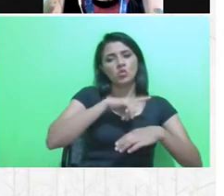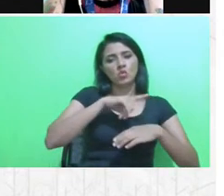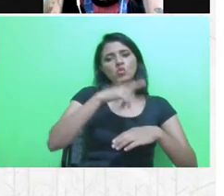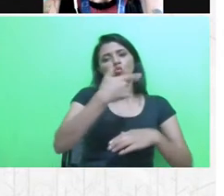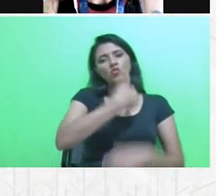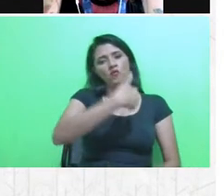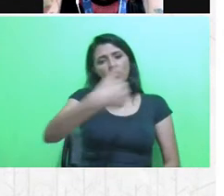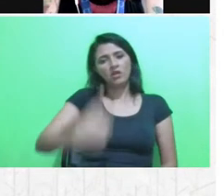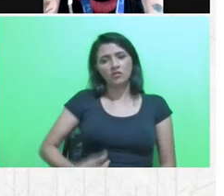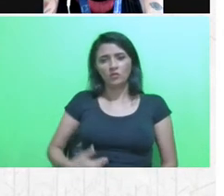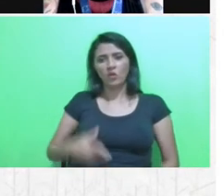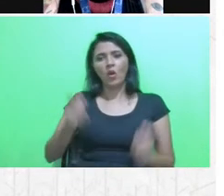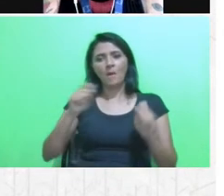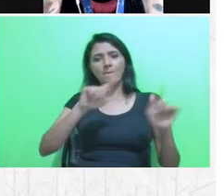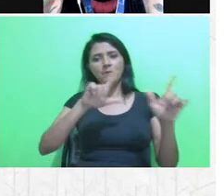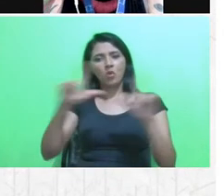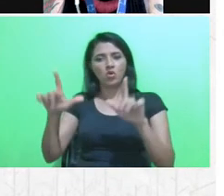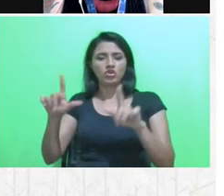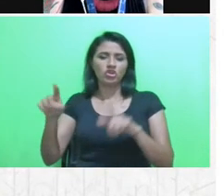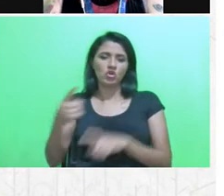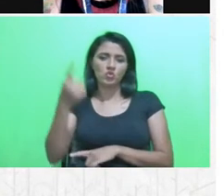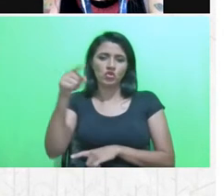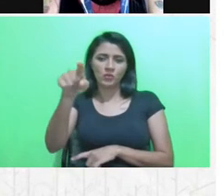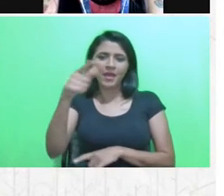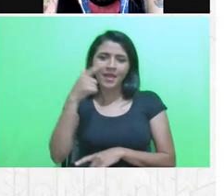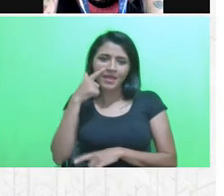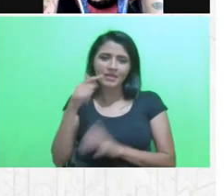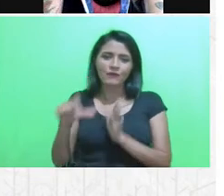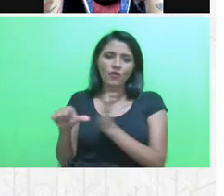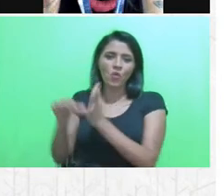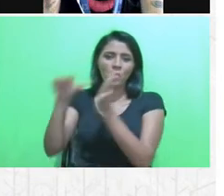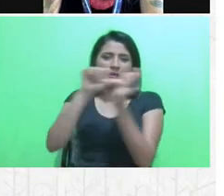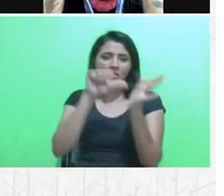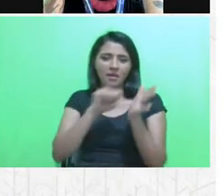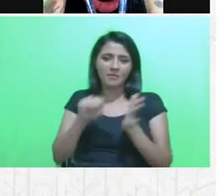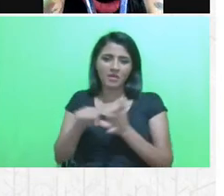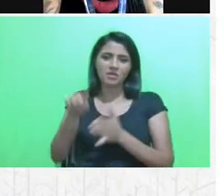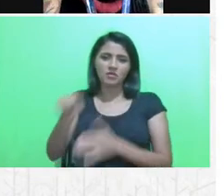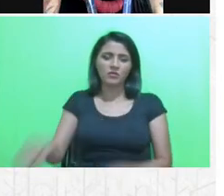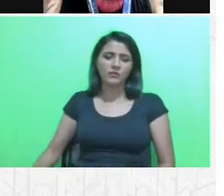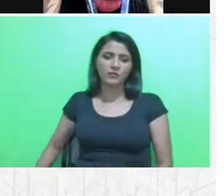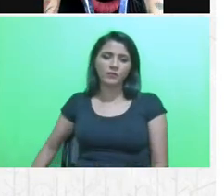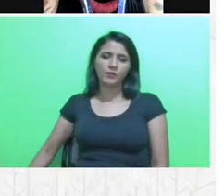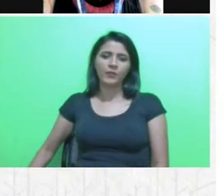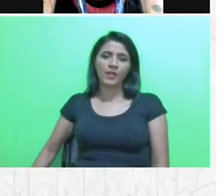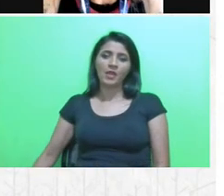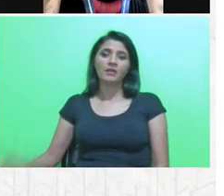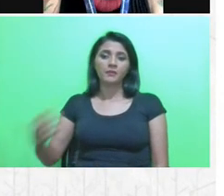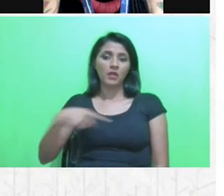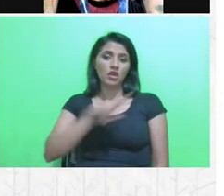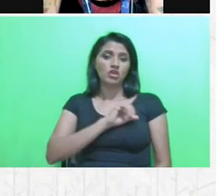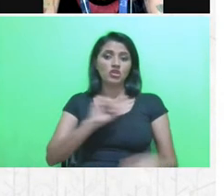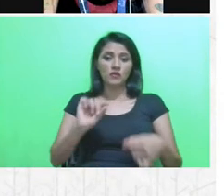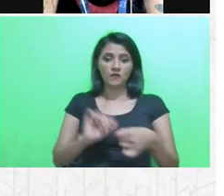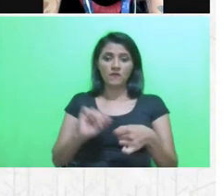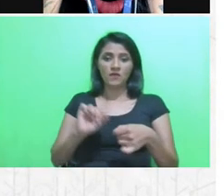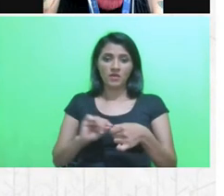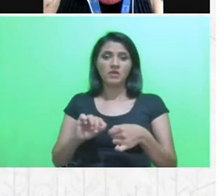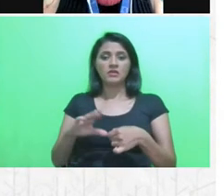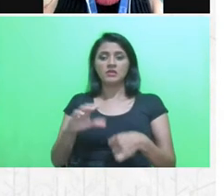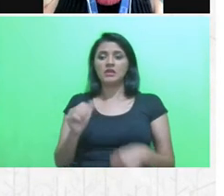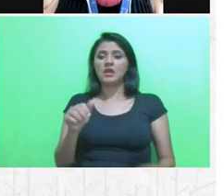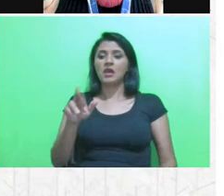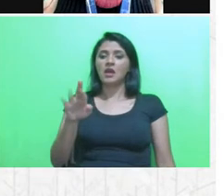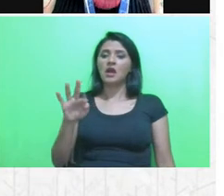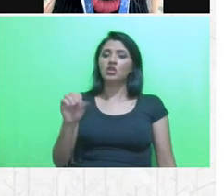é o último. Bom, aqui foi o mapeamento que a gente fez também, a cartografia social no